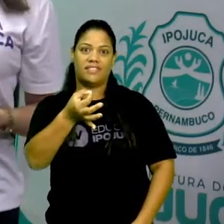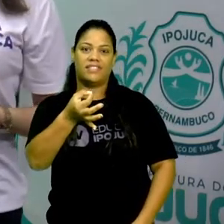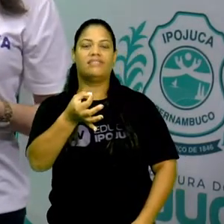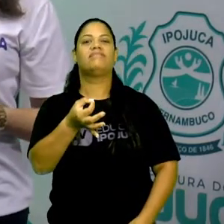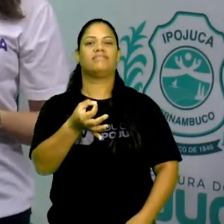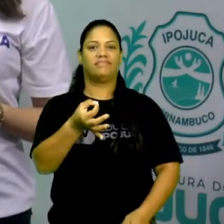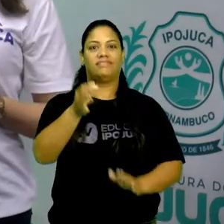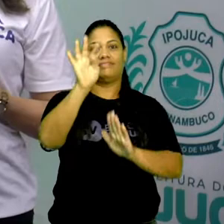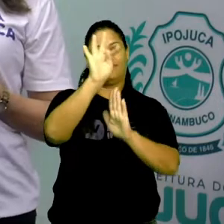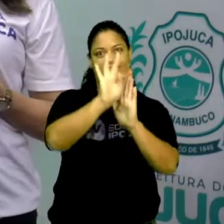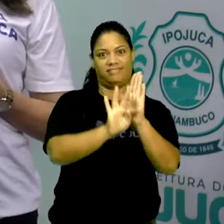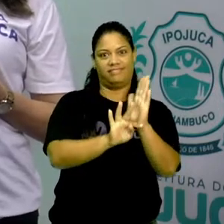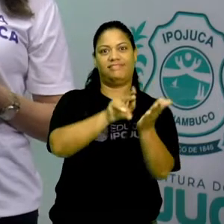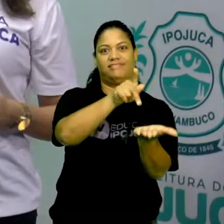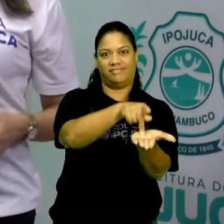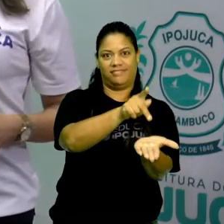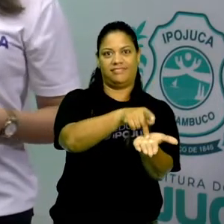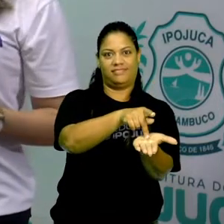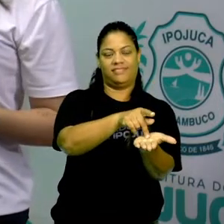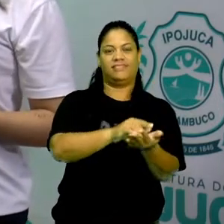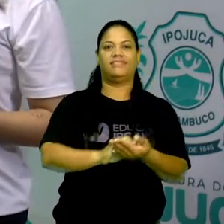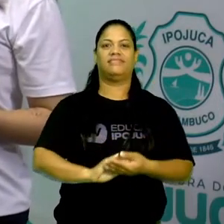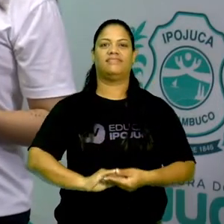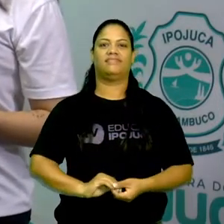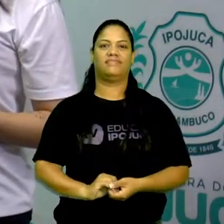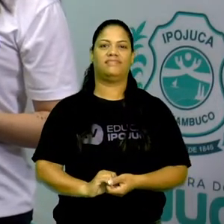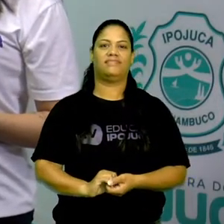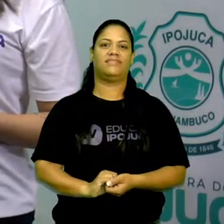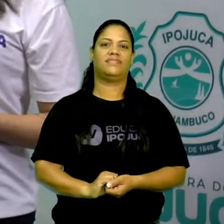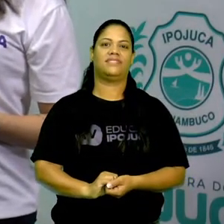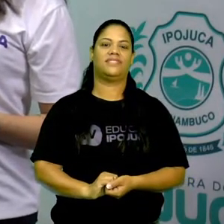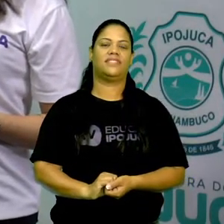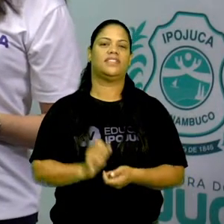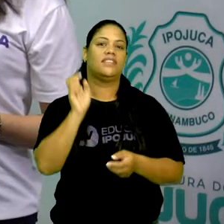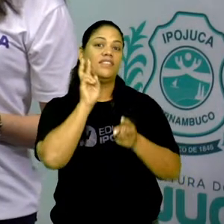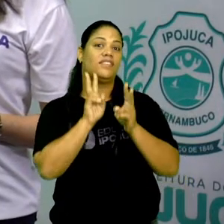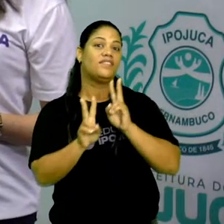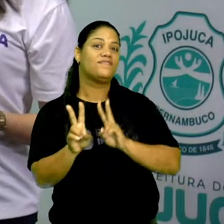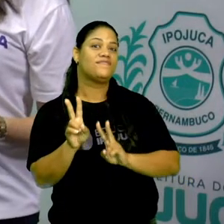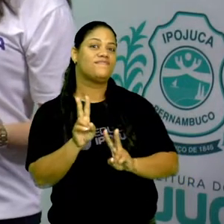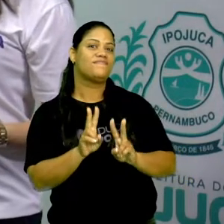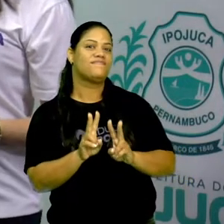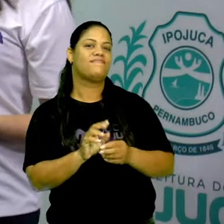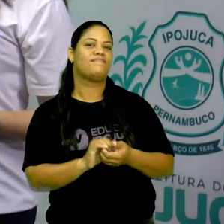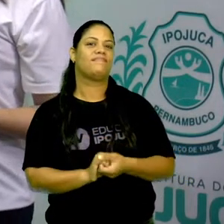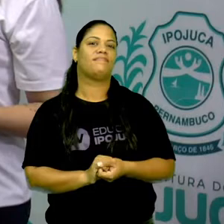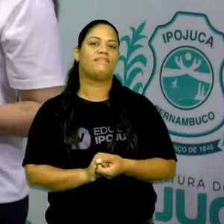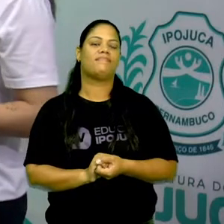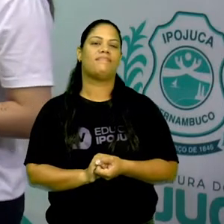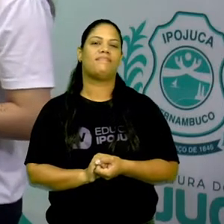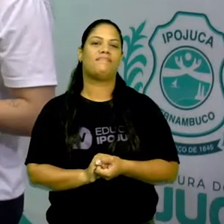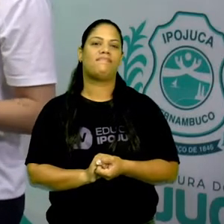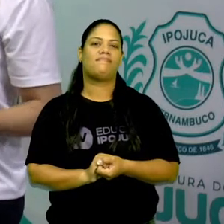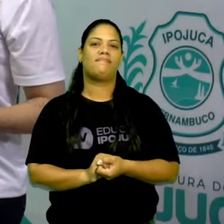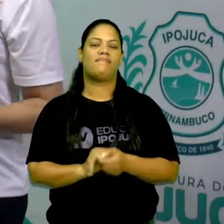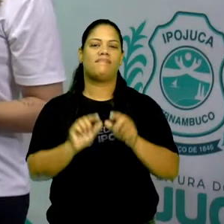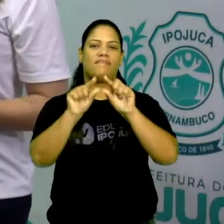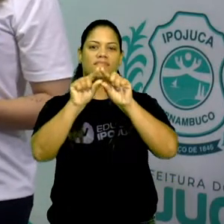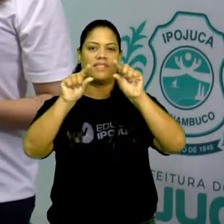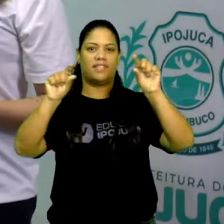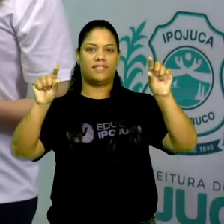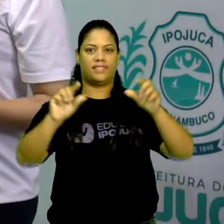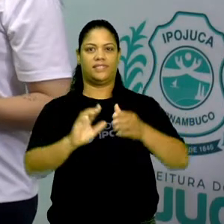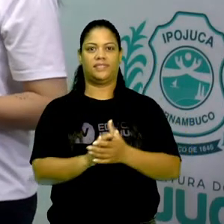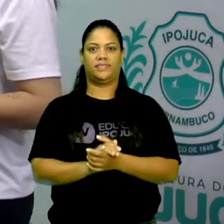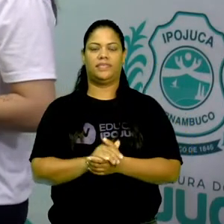em relação ao texto original. Olha só aqui, não é? A paráfrase na frase.